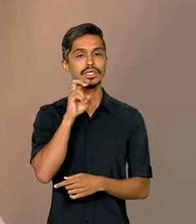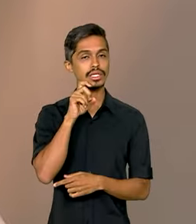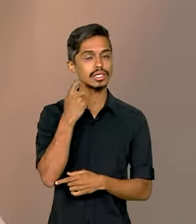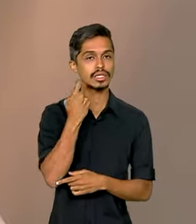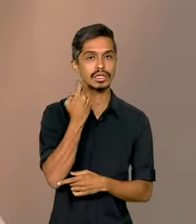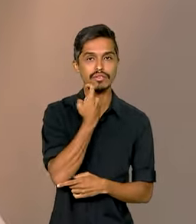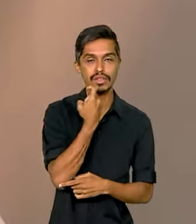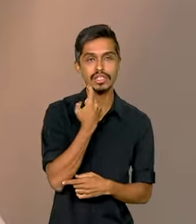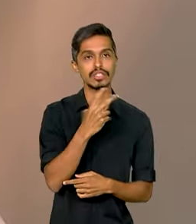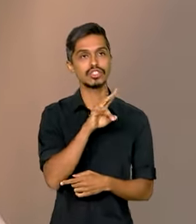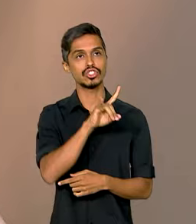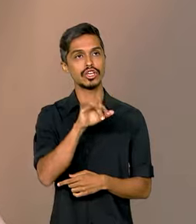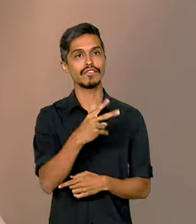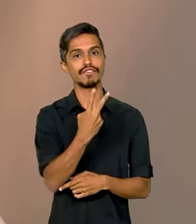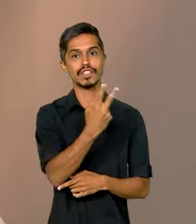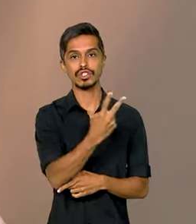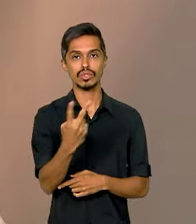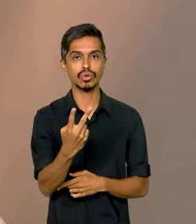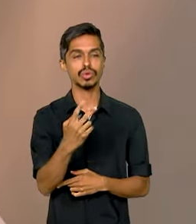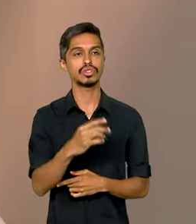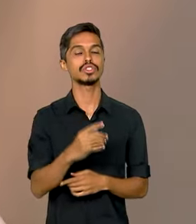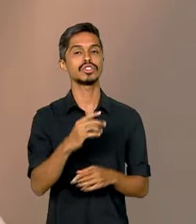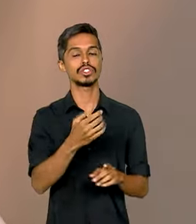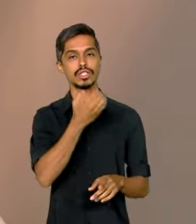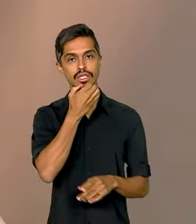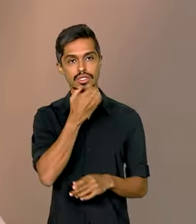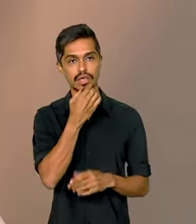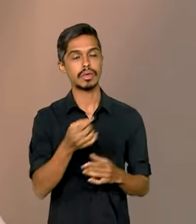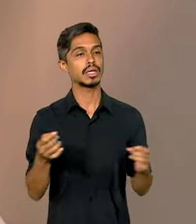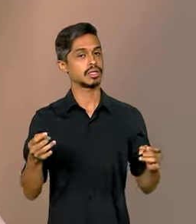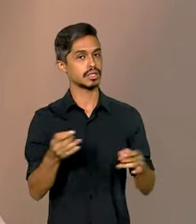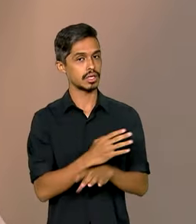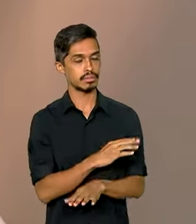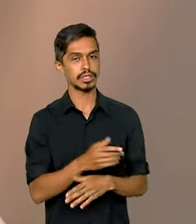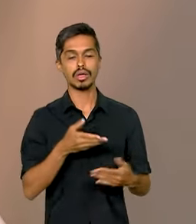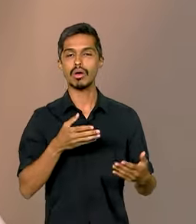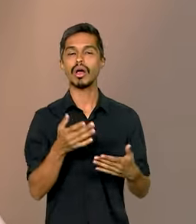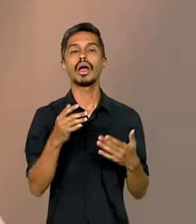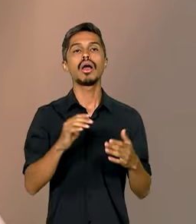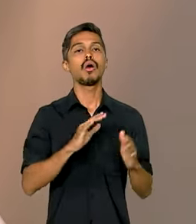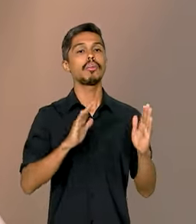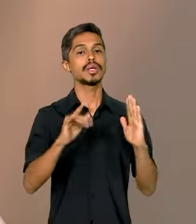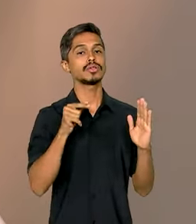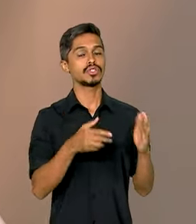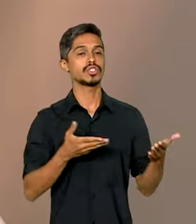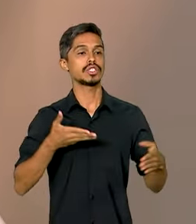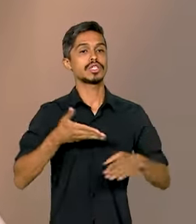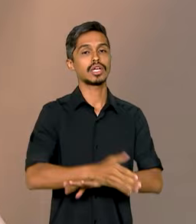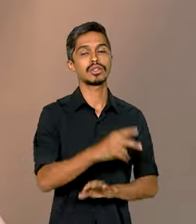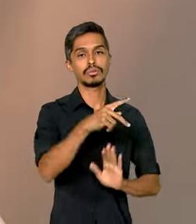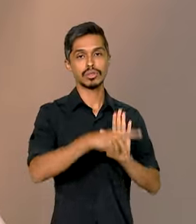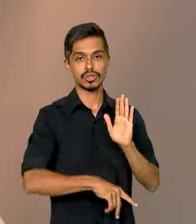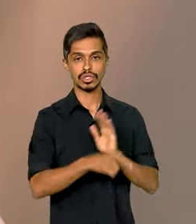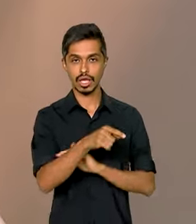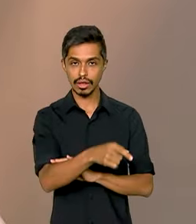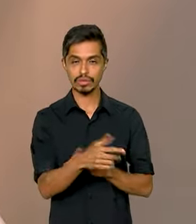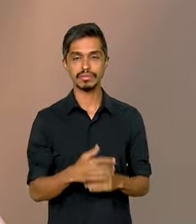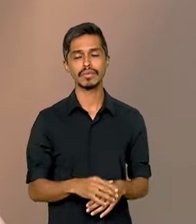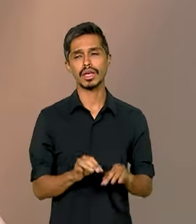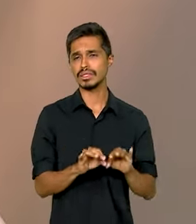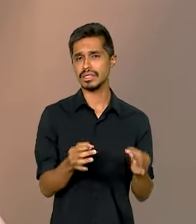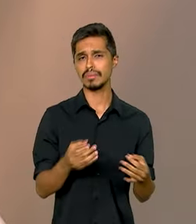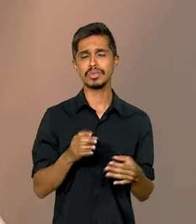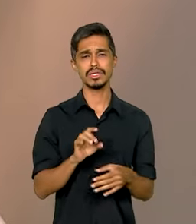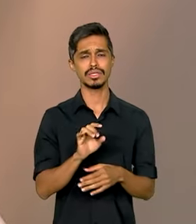dezembro, agora, está afim dando prazo para adesão ao programa, estratégia nacional. É muito simples fazer